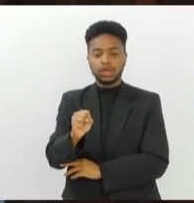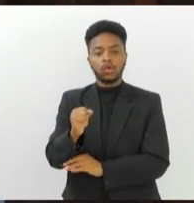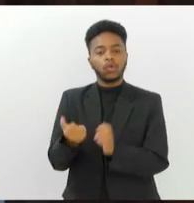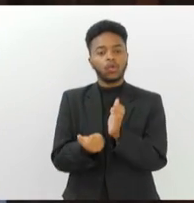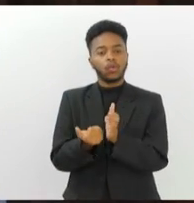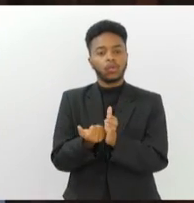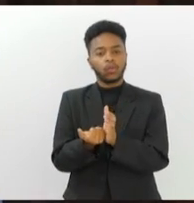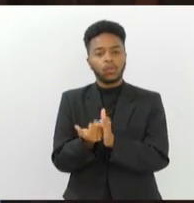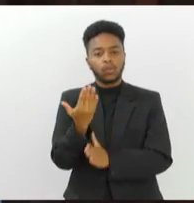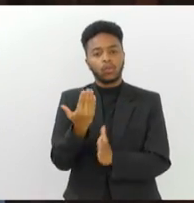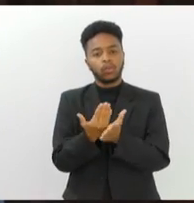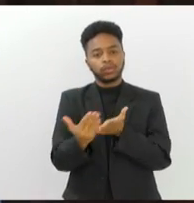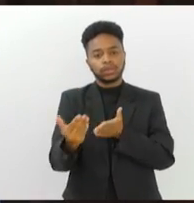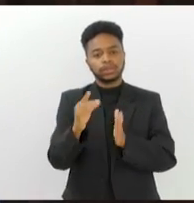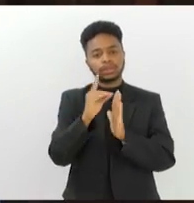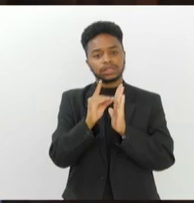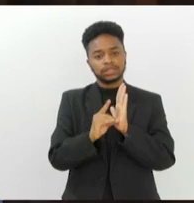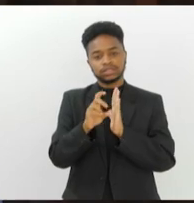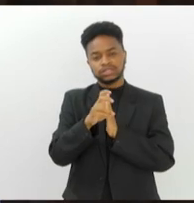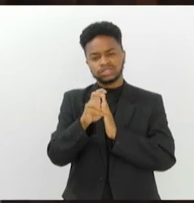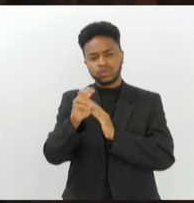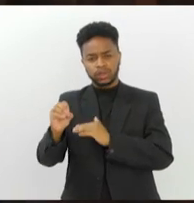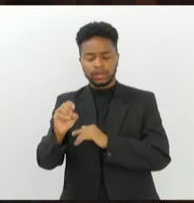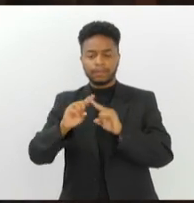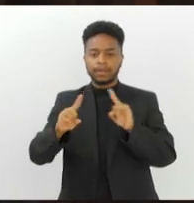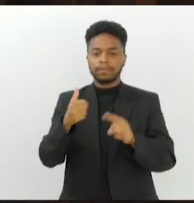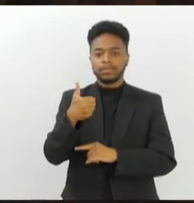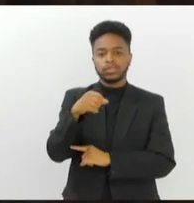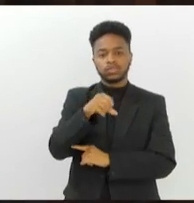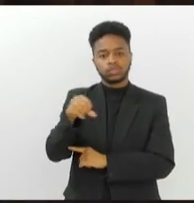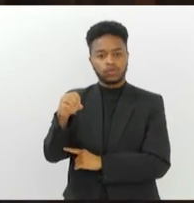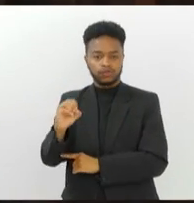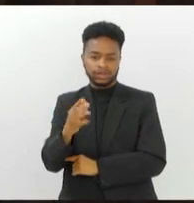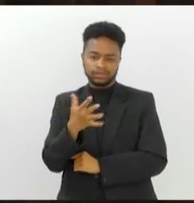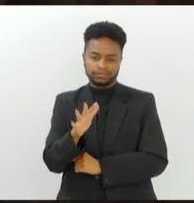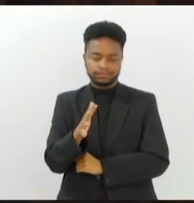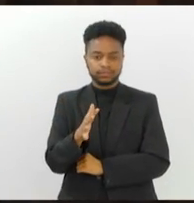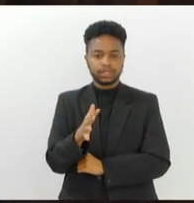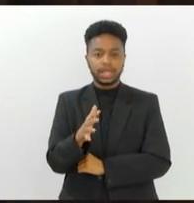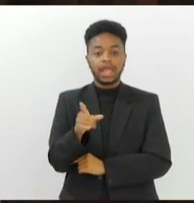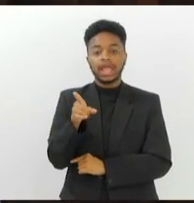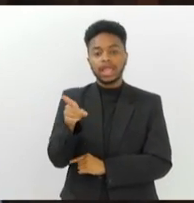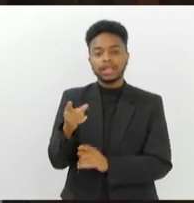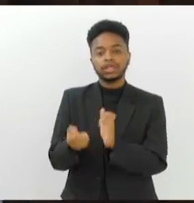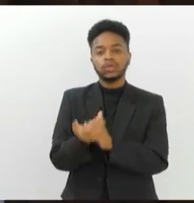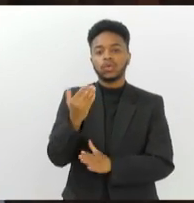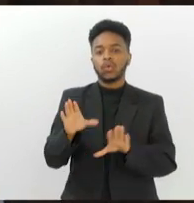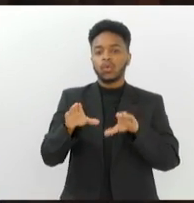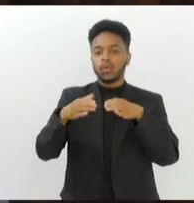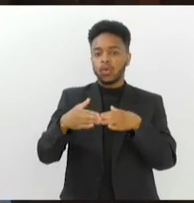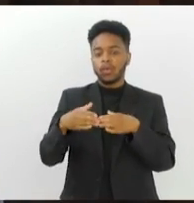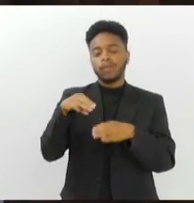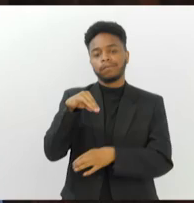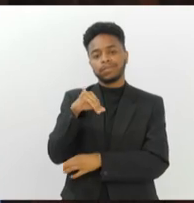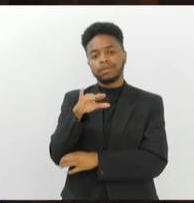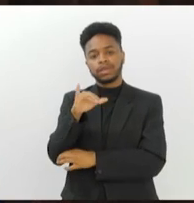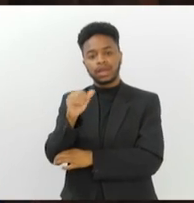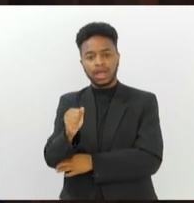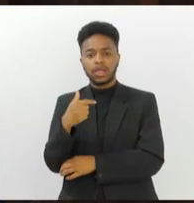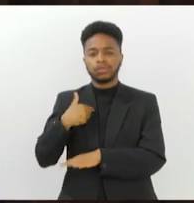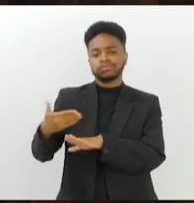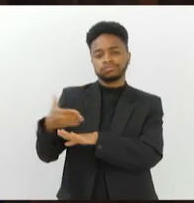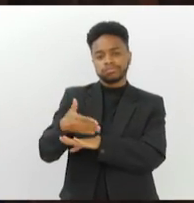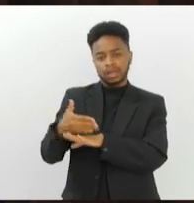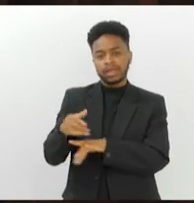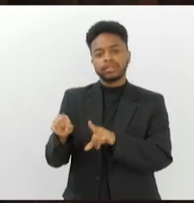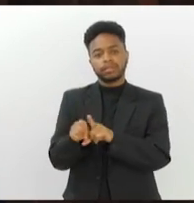década de 50, mas ali nos anos de 1990, exatamente, ele monta uma companhia de mímica, eu faço parte, fui